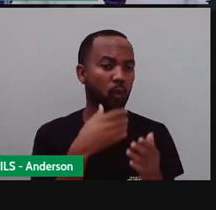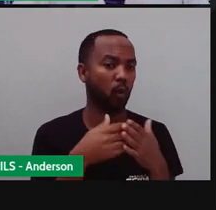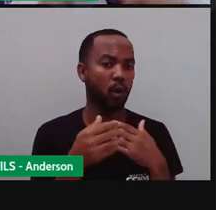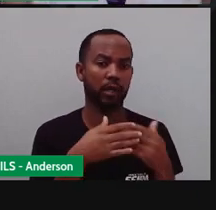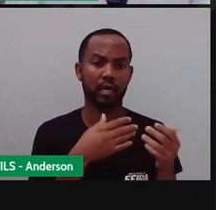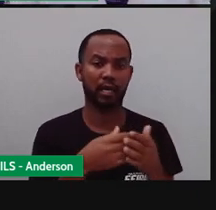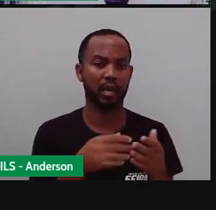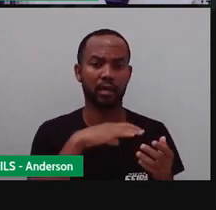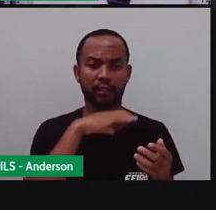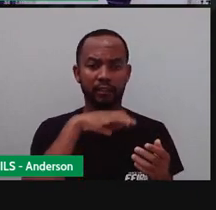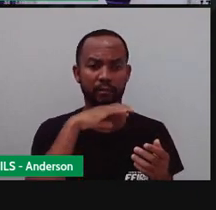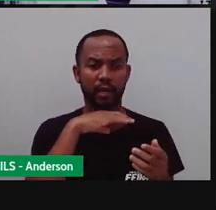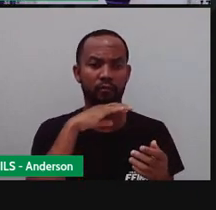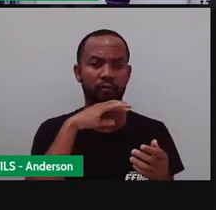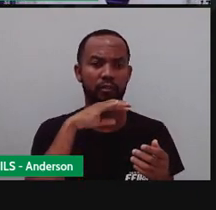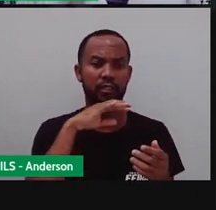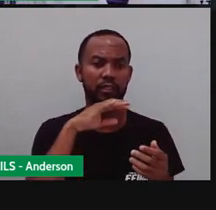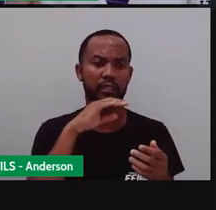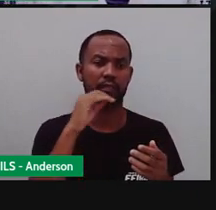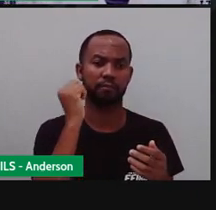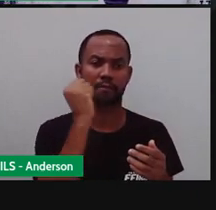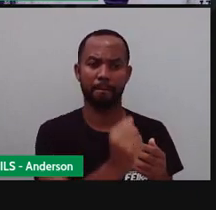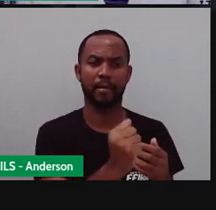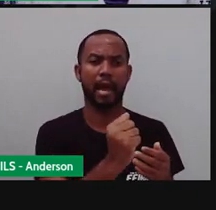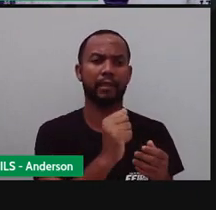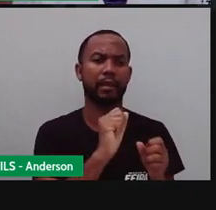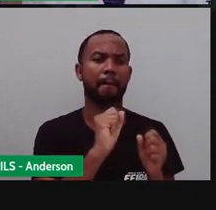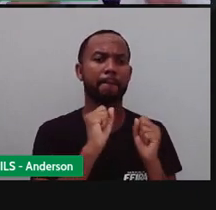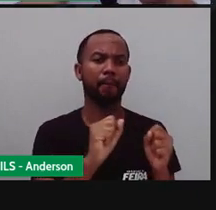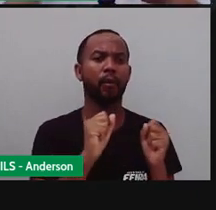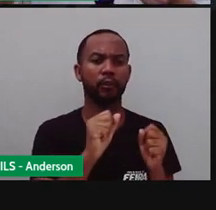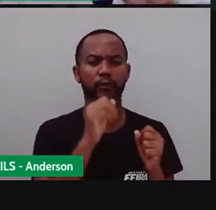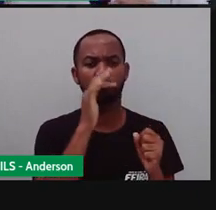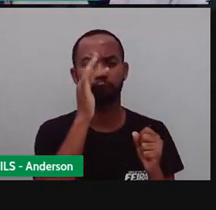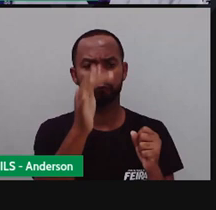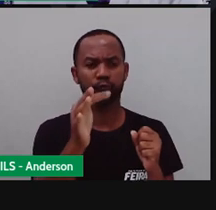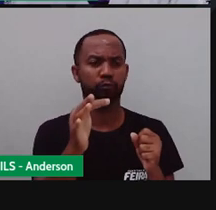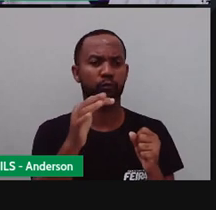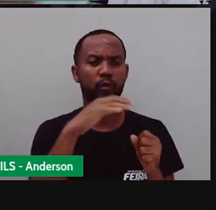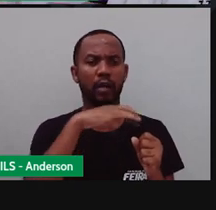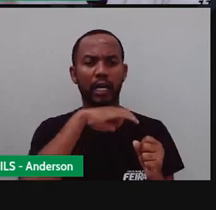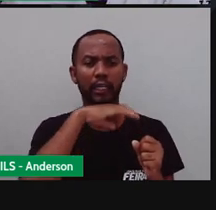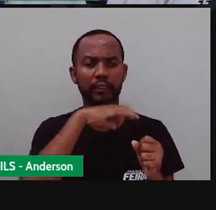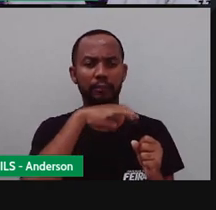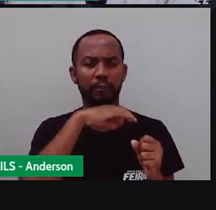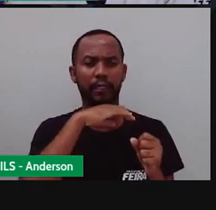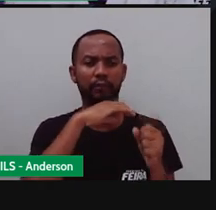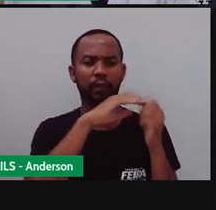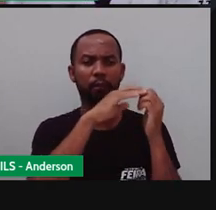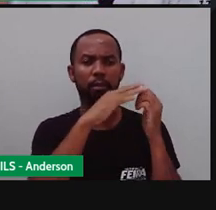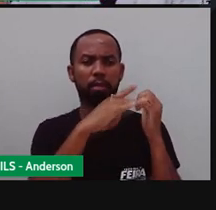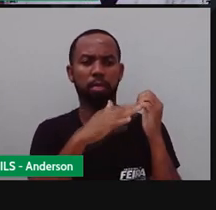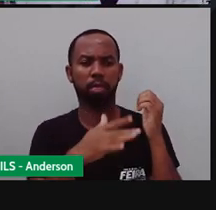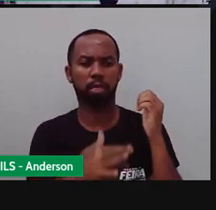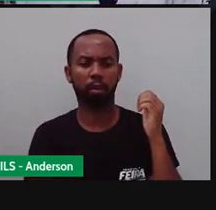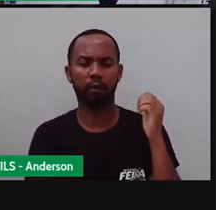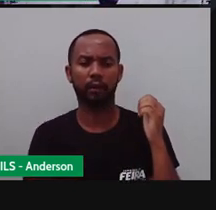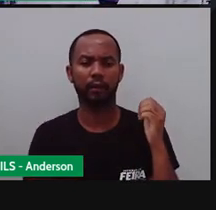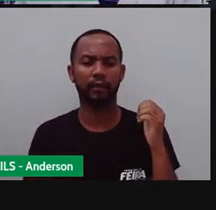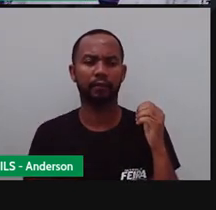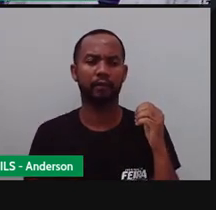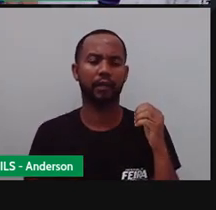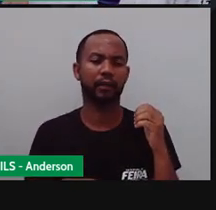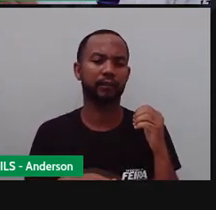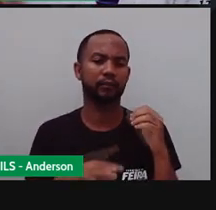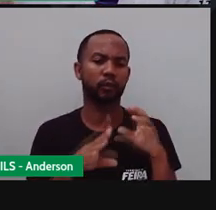animal, todos os outros ficam o quê? Prejudicados. Então, ó, um acaba caindo, o quê? Ó, vai caindo no esquecimento,